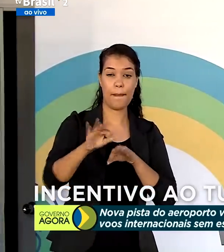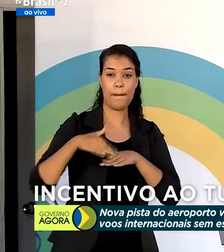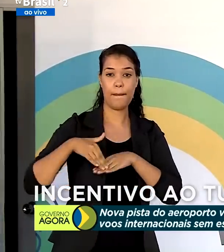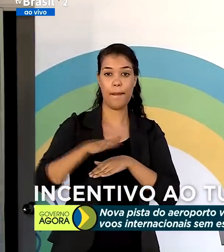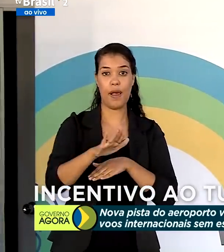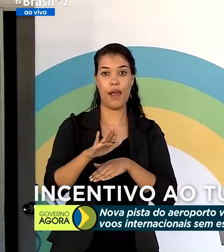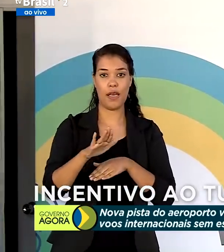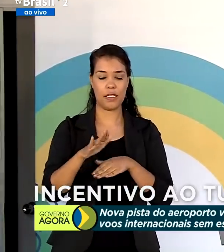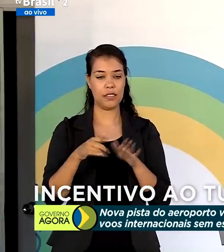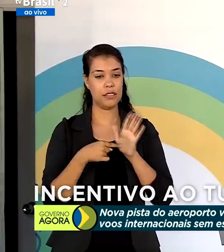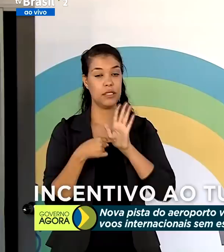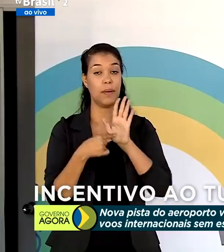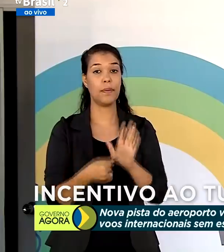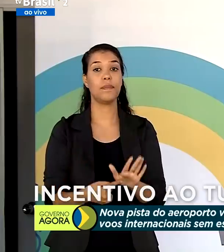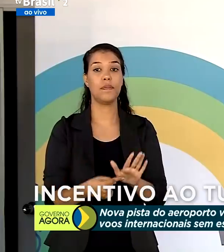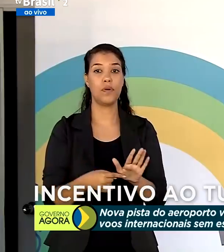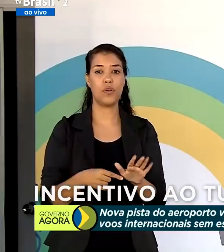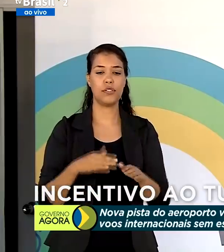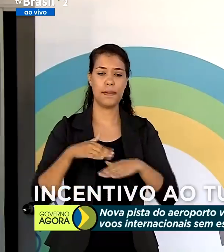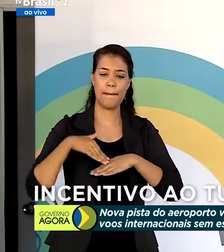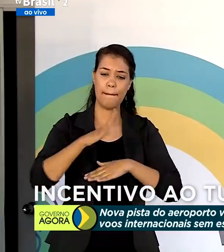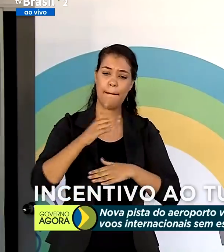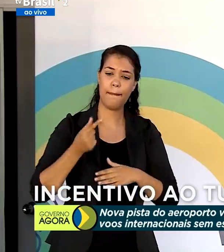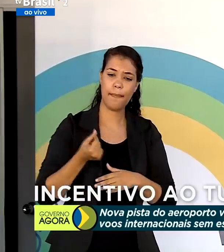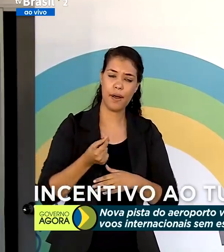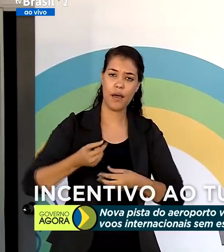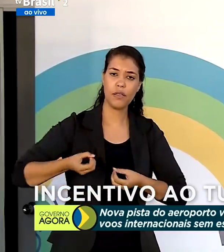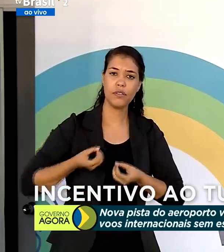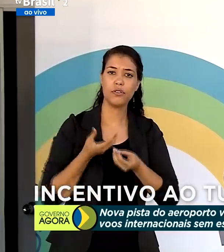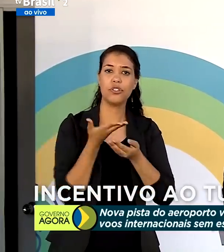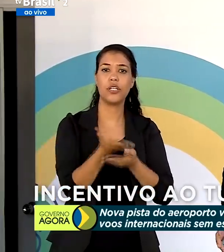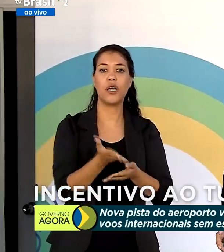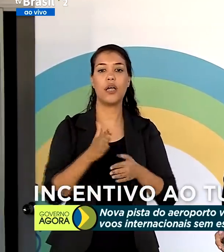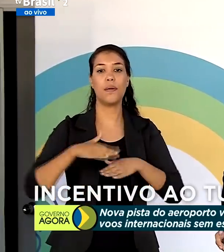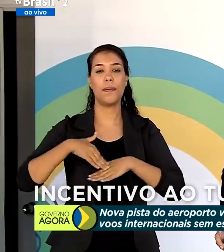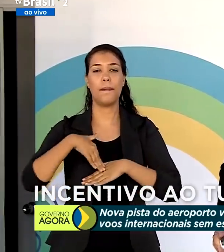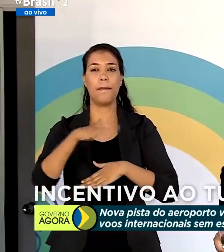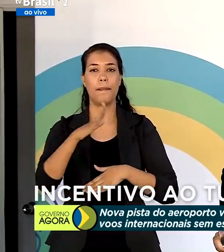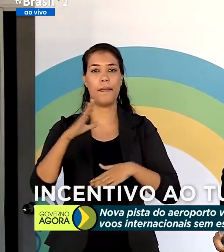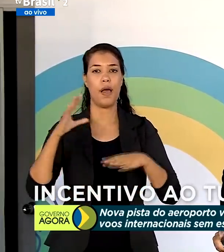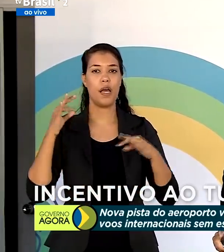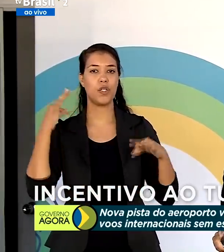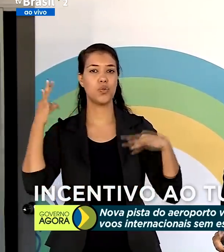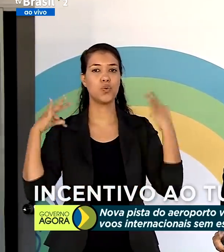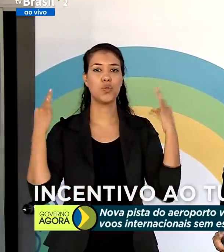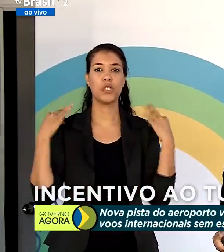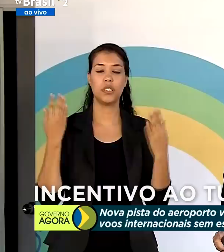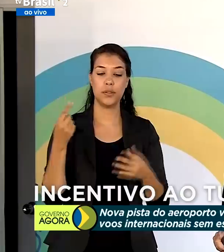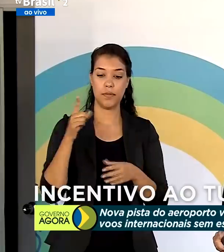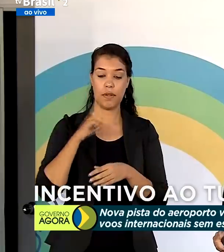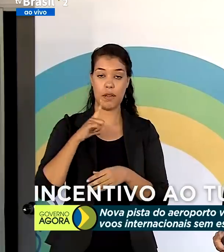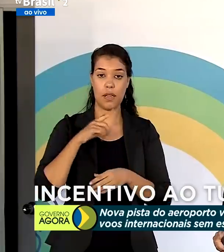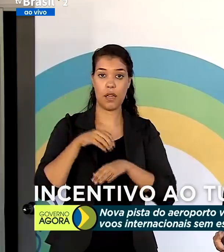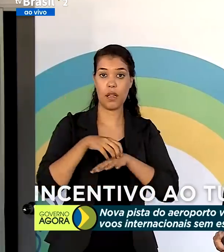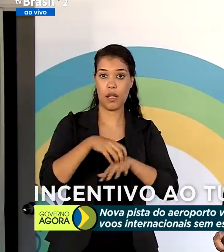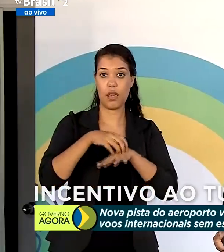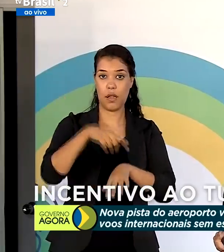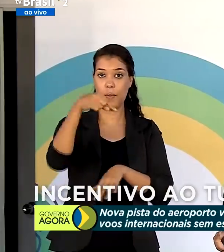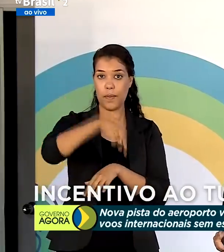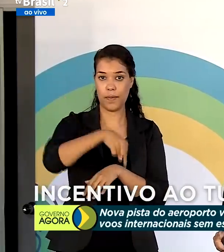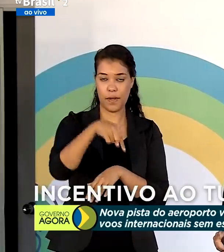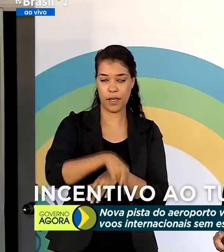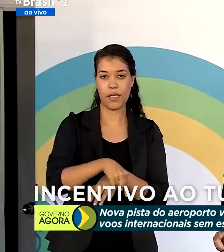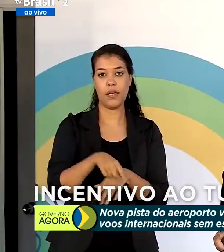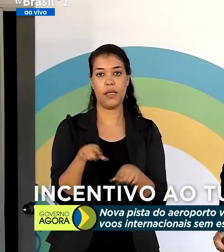mais investimento, que representa a maior atração de turismo para essa cidade, para essa região do país, mas também pelo